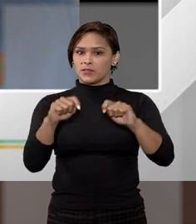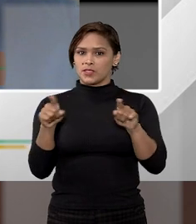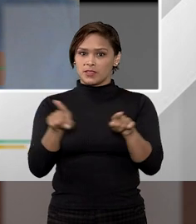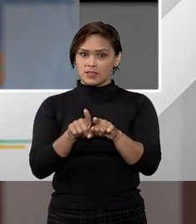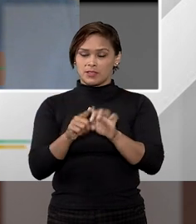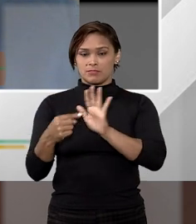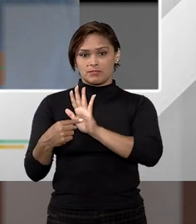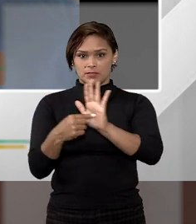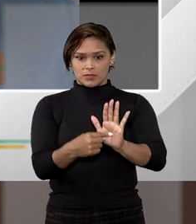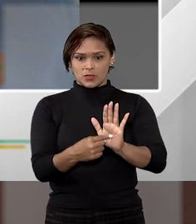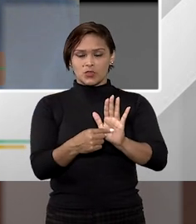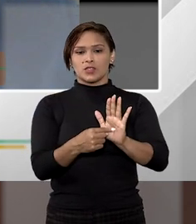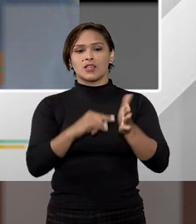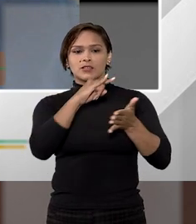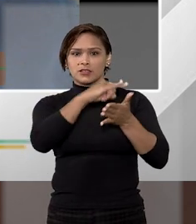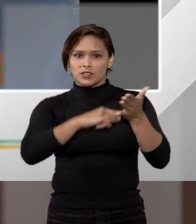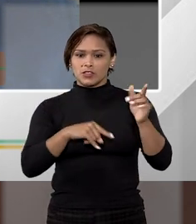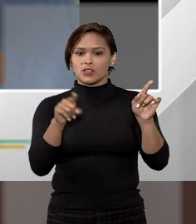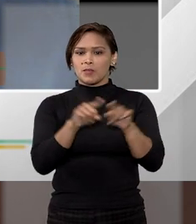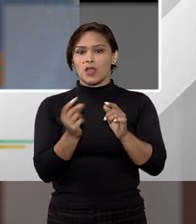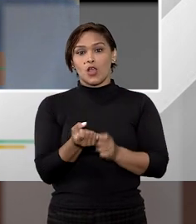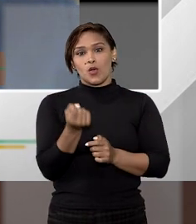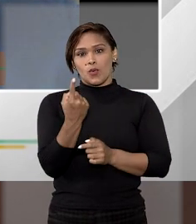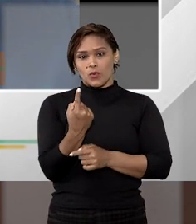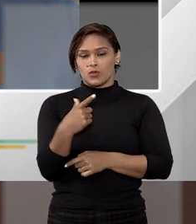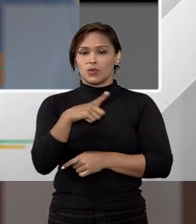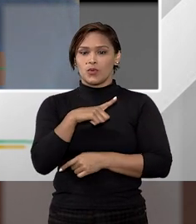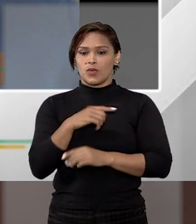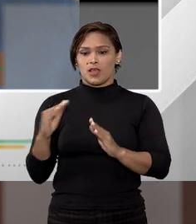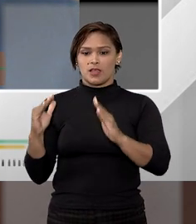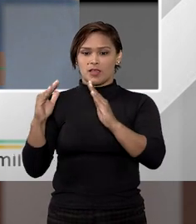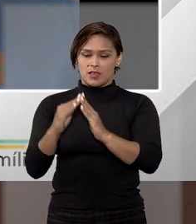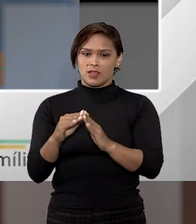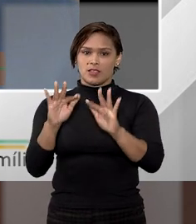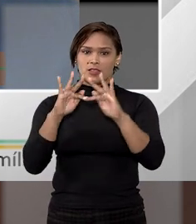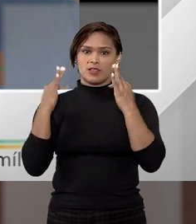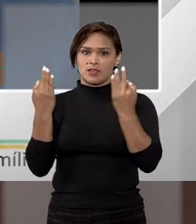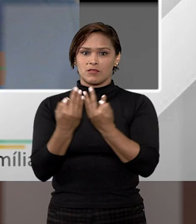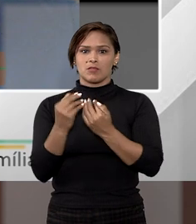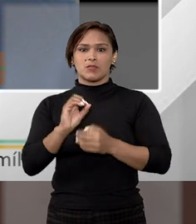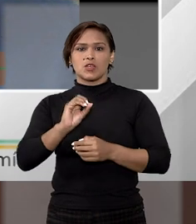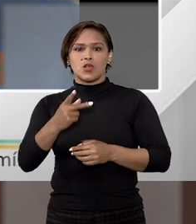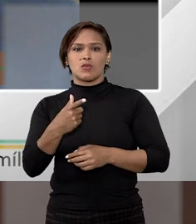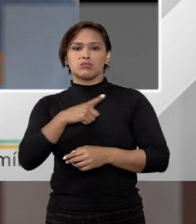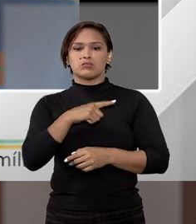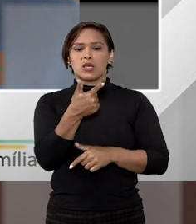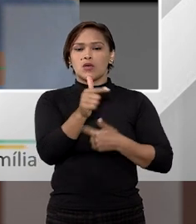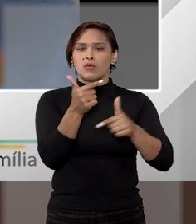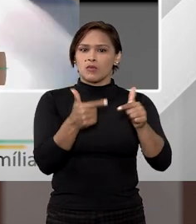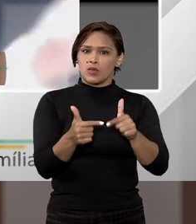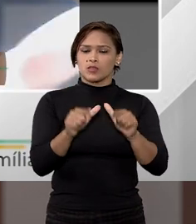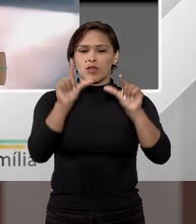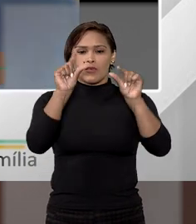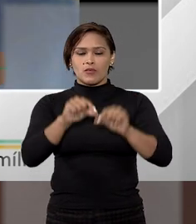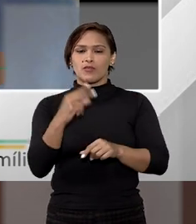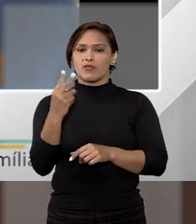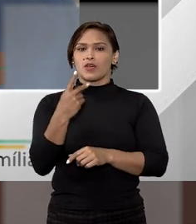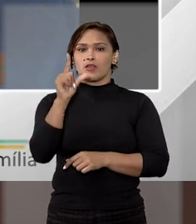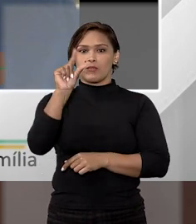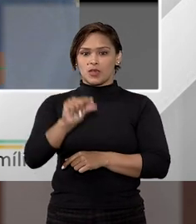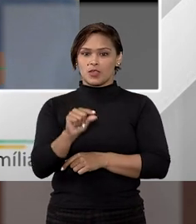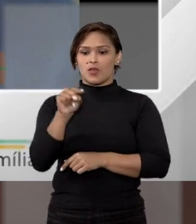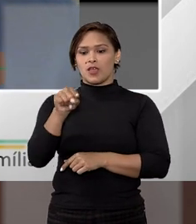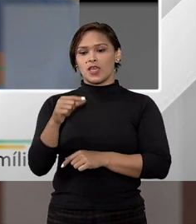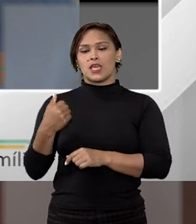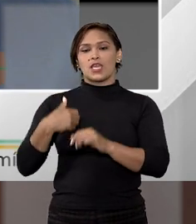preciso também demonstrar por meio de certidões que aquele é o único bem residencial da família ou tendo outros bens que é o de menor valor, porque aí